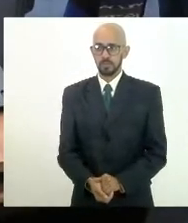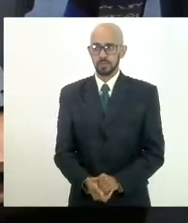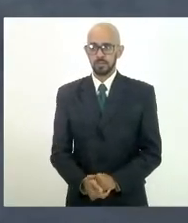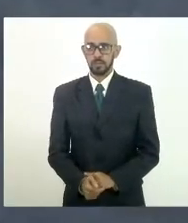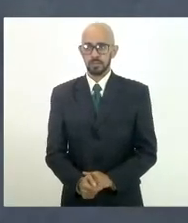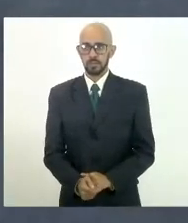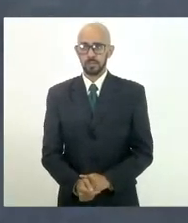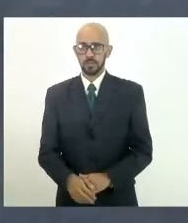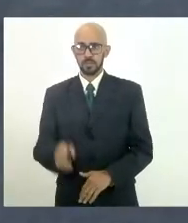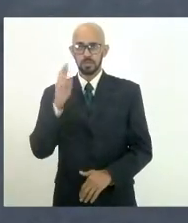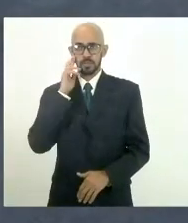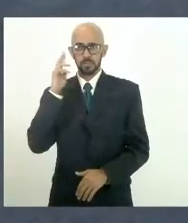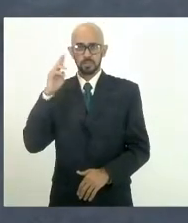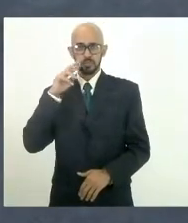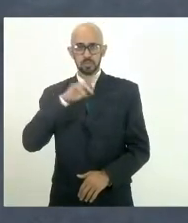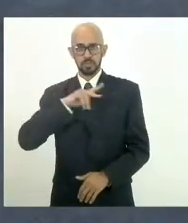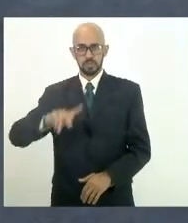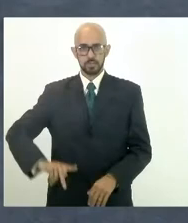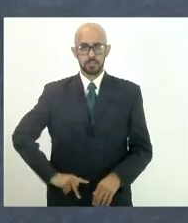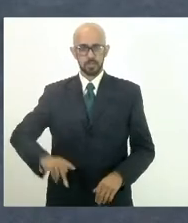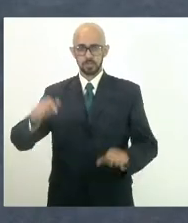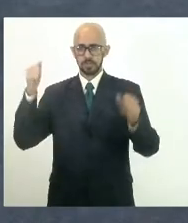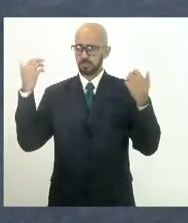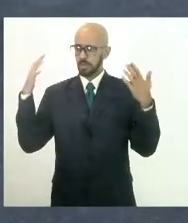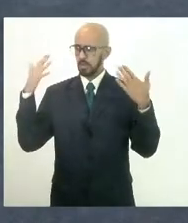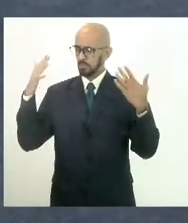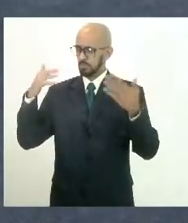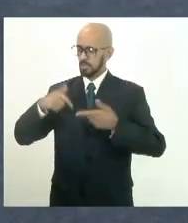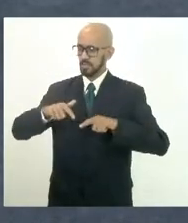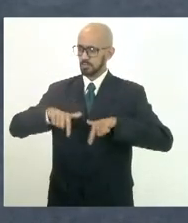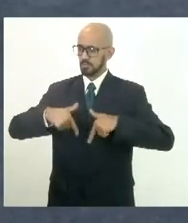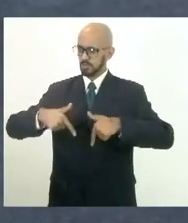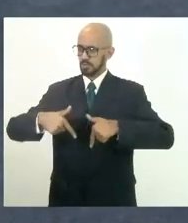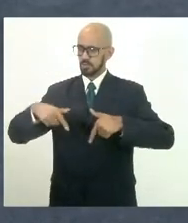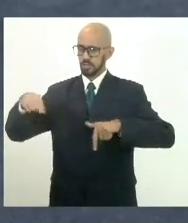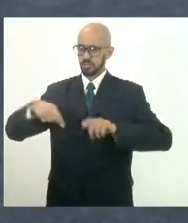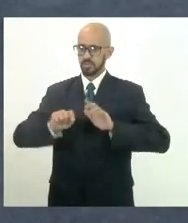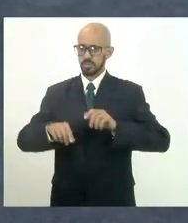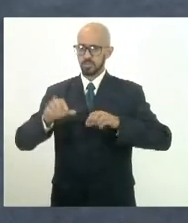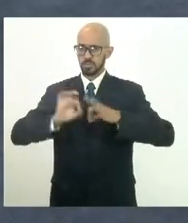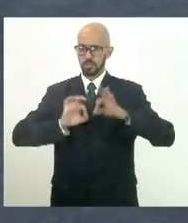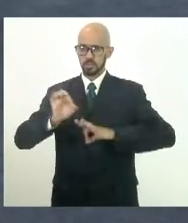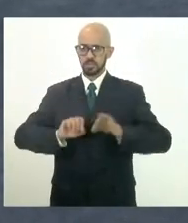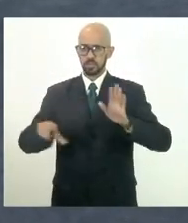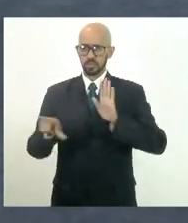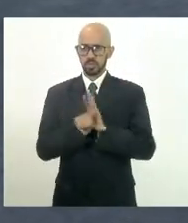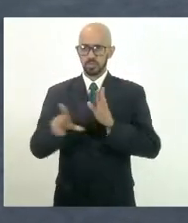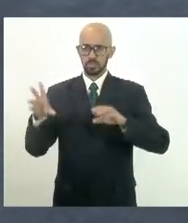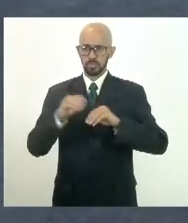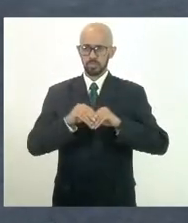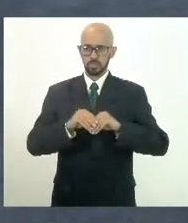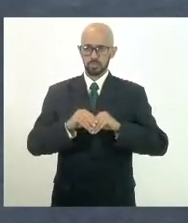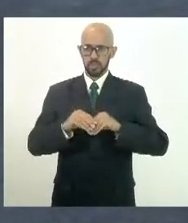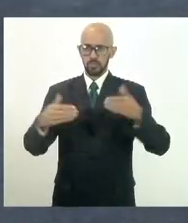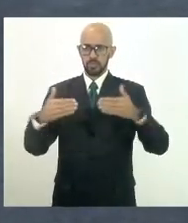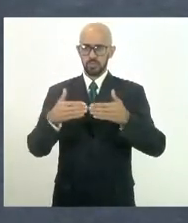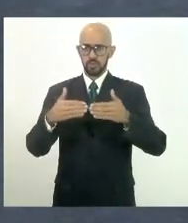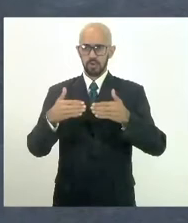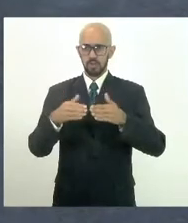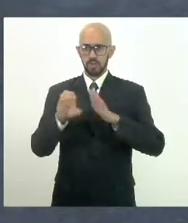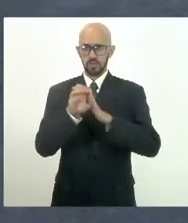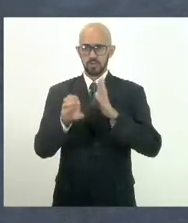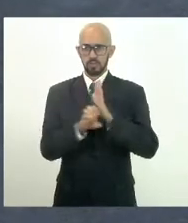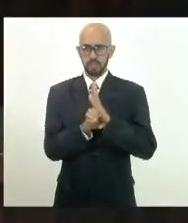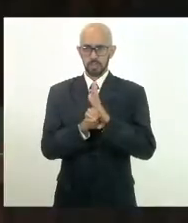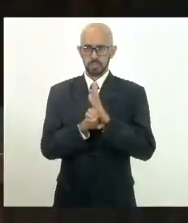Sr. Presidente, parabenizo V. Exª pela iniciativa dos projetos de lei complementar. O parecer é favorável com emendas.